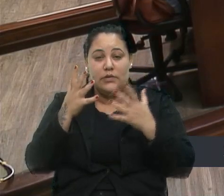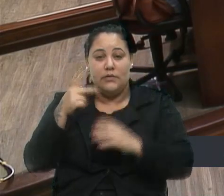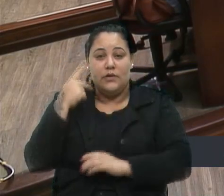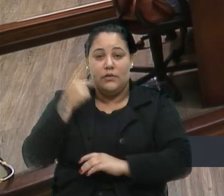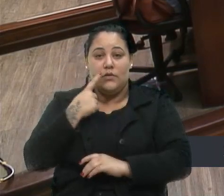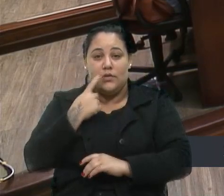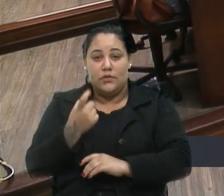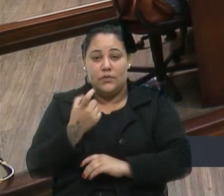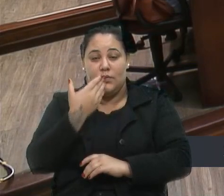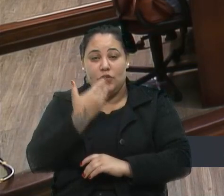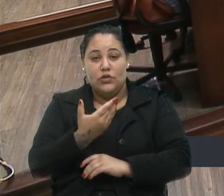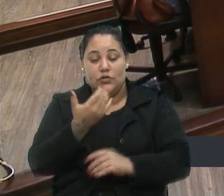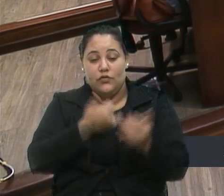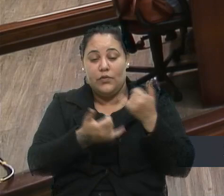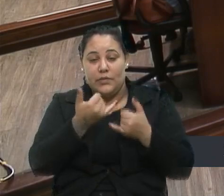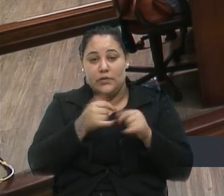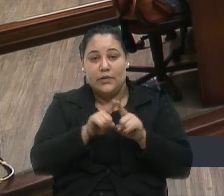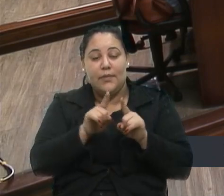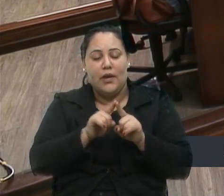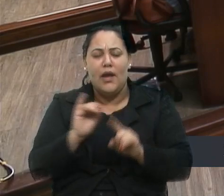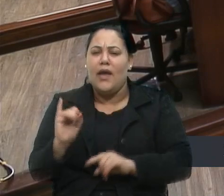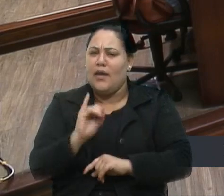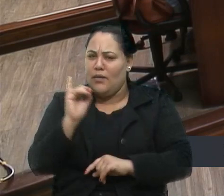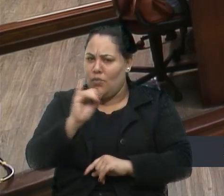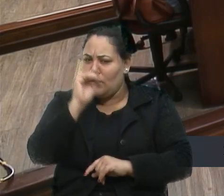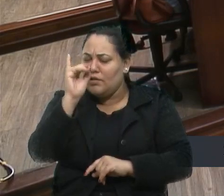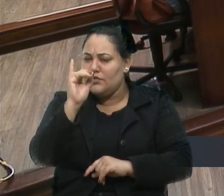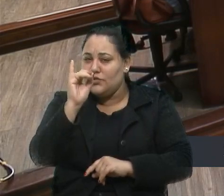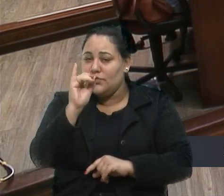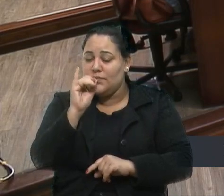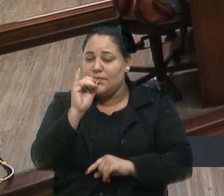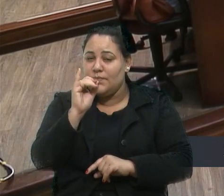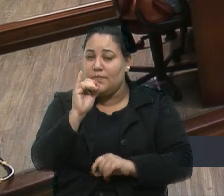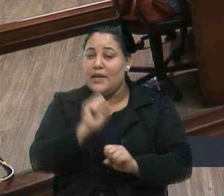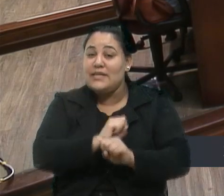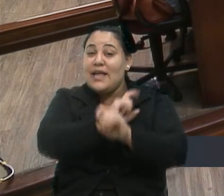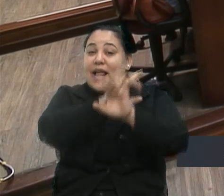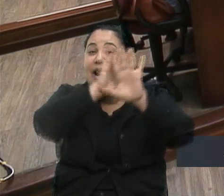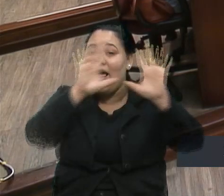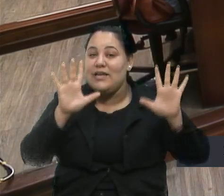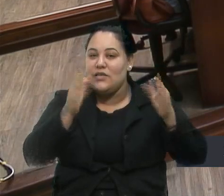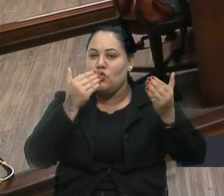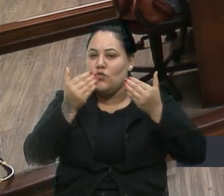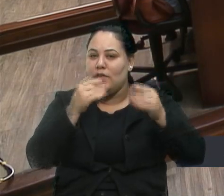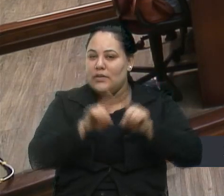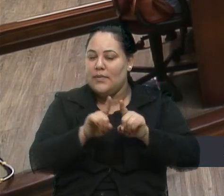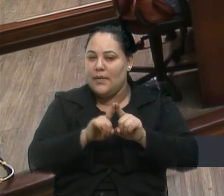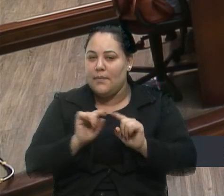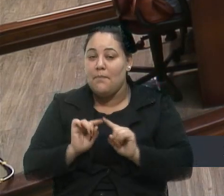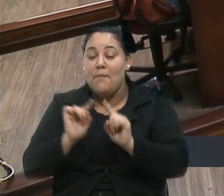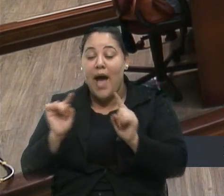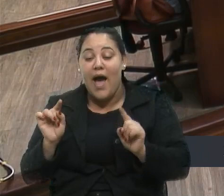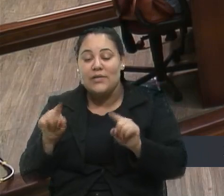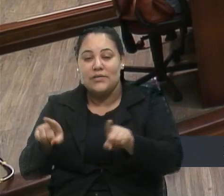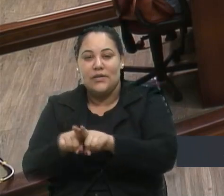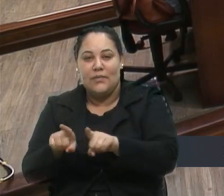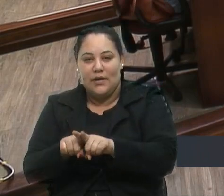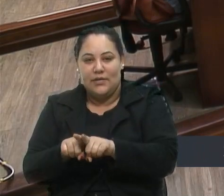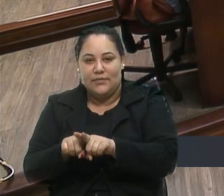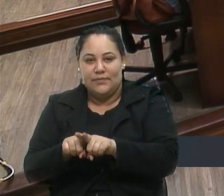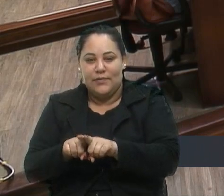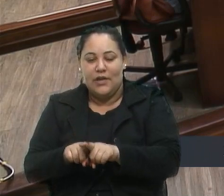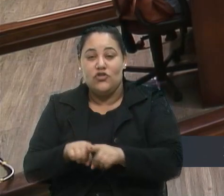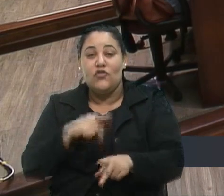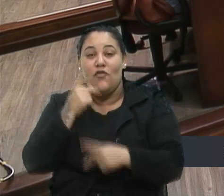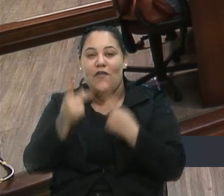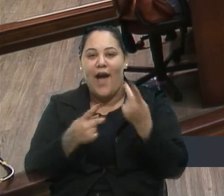pedido de informação, é importante o pedido até para esclarecimento, mas também quando a gente fala e se depara em